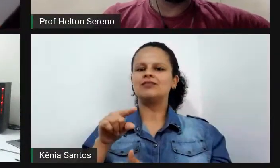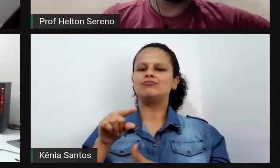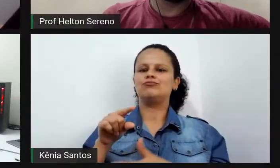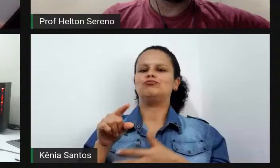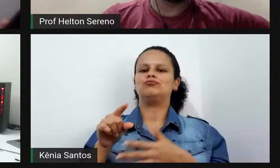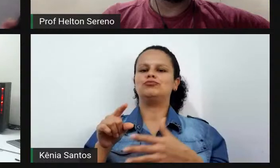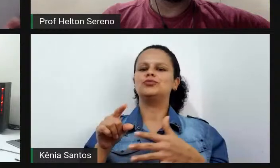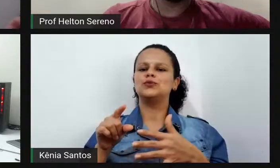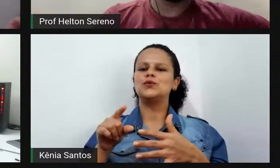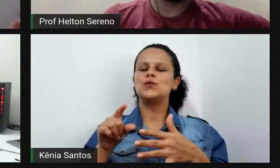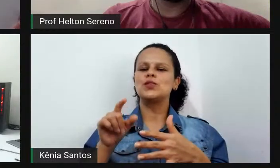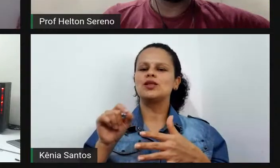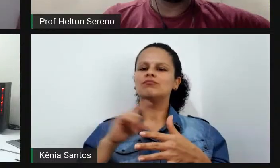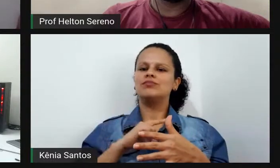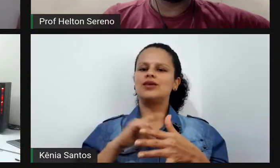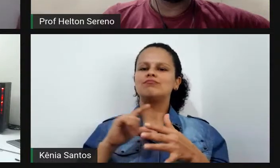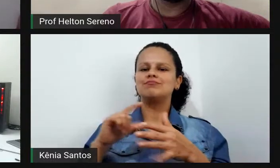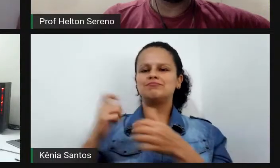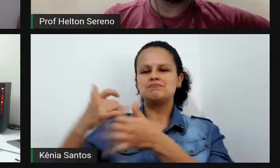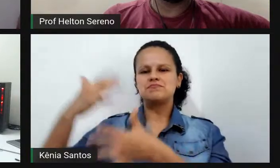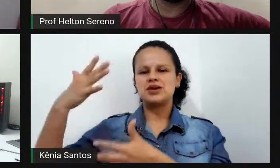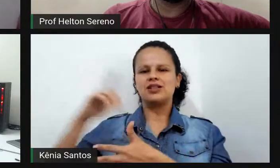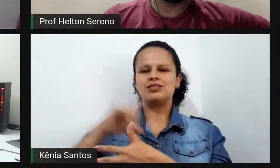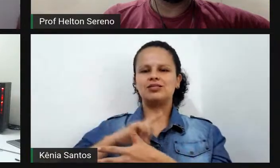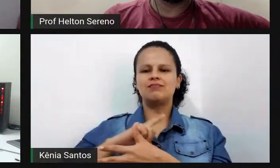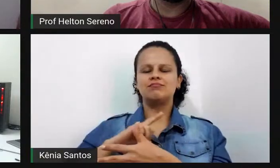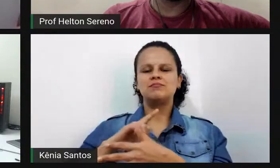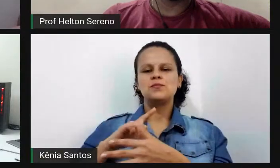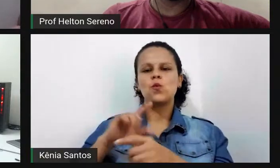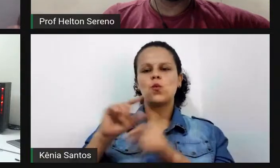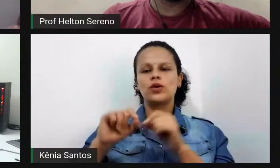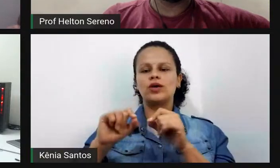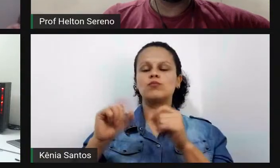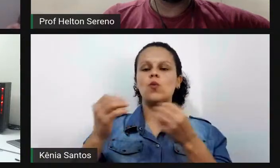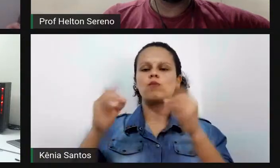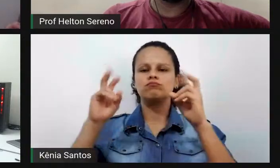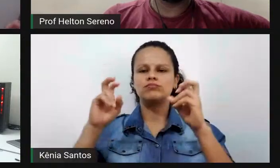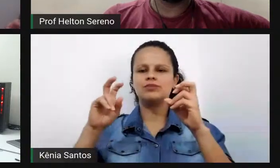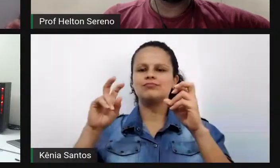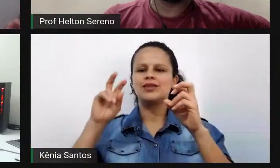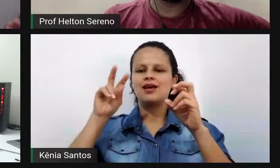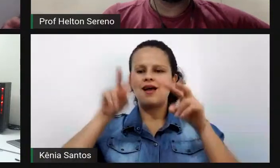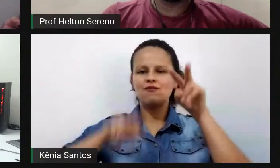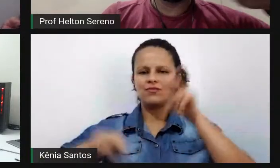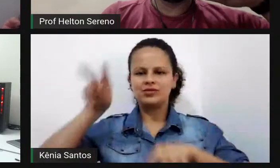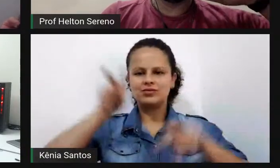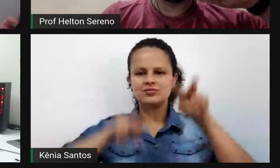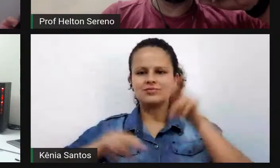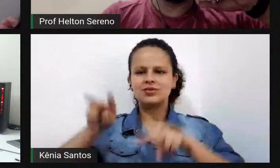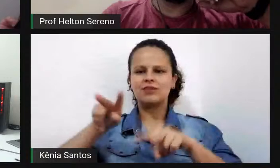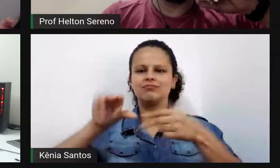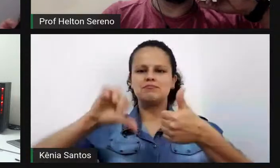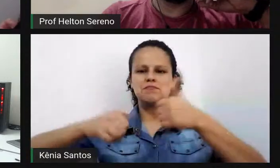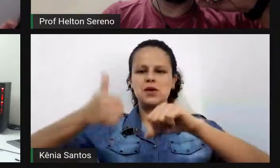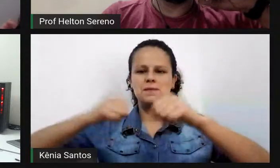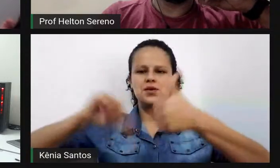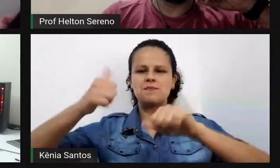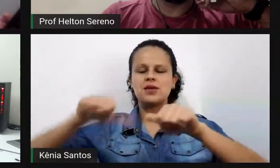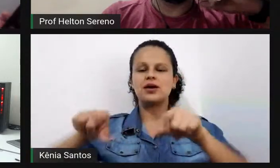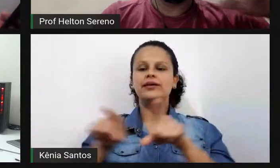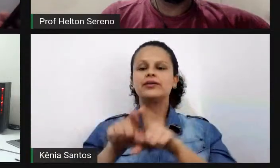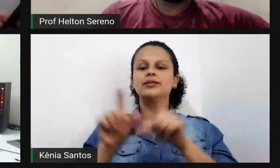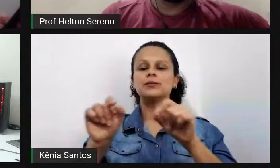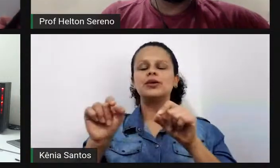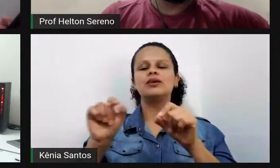ouro né primeiro uma preocupação em relação a avaliação nessa metodologia e mais à frente ela fala algo muito